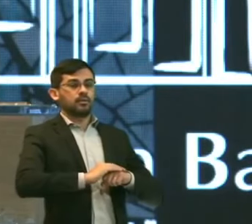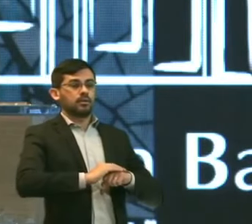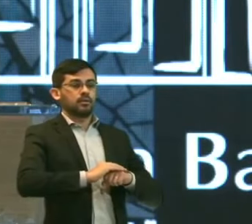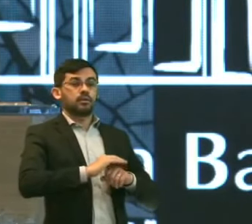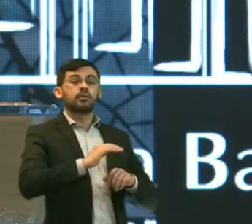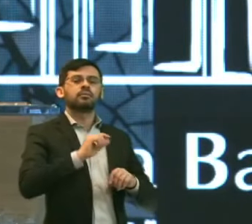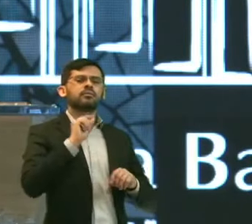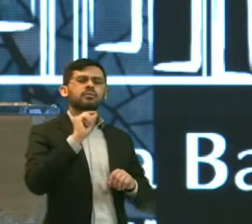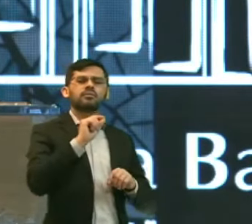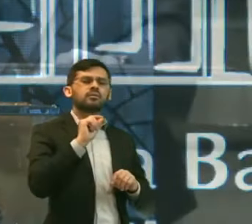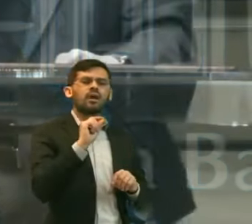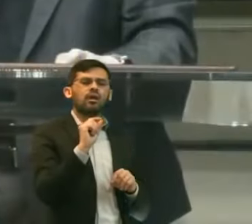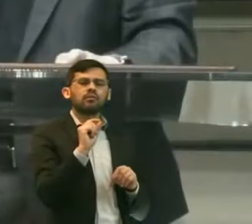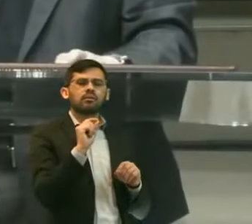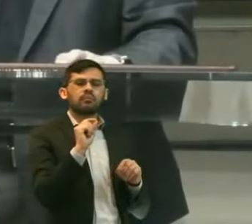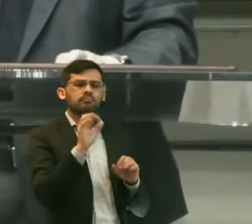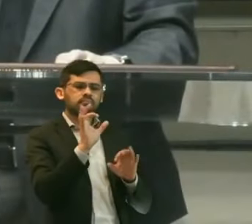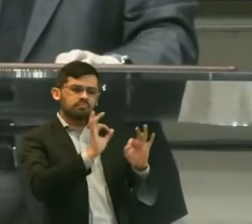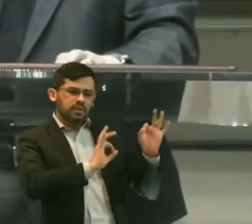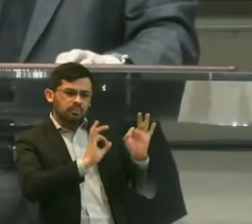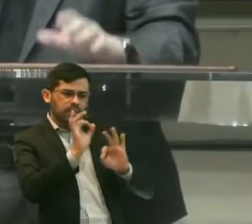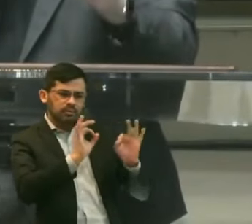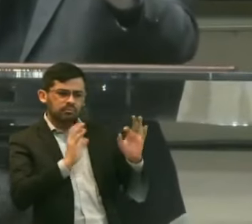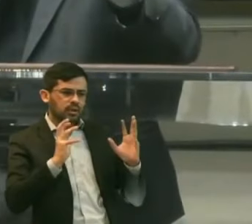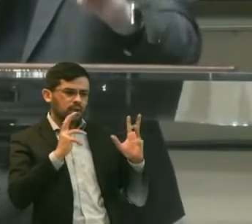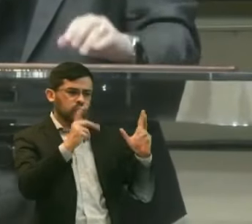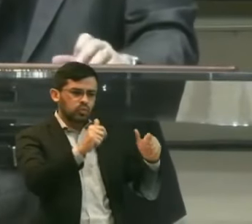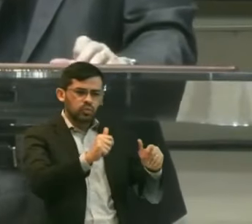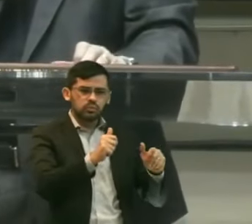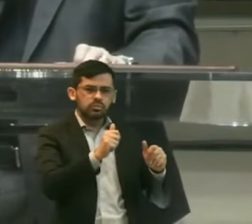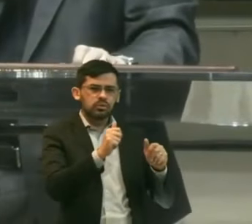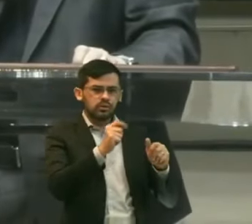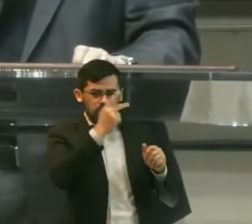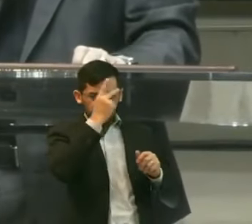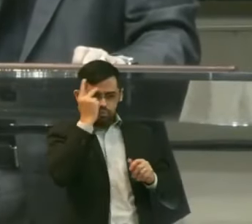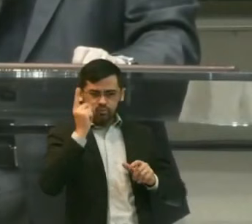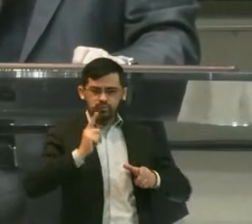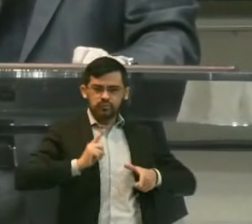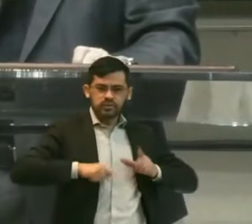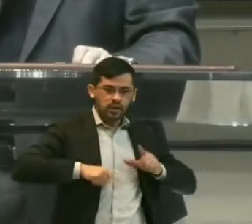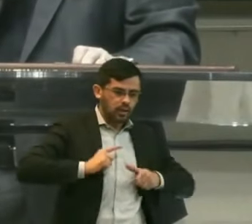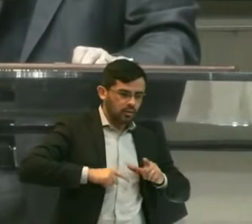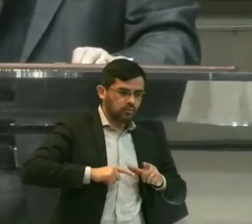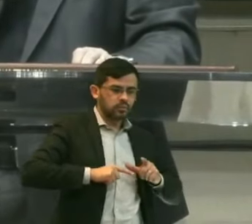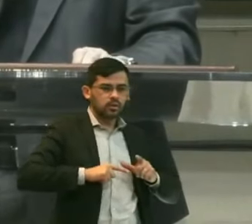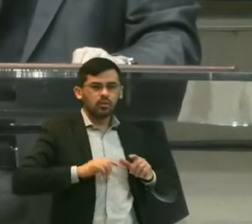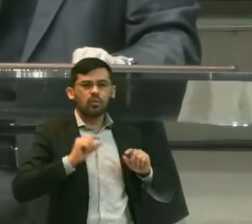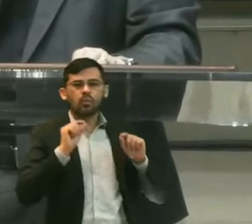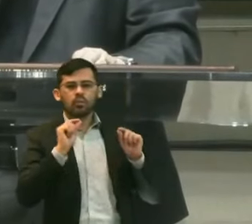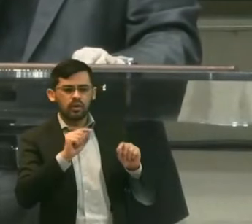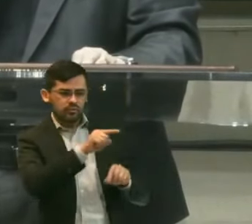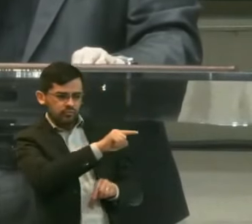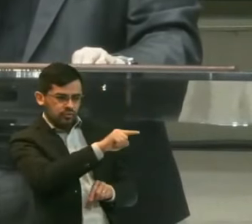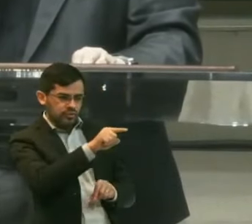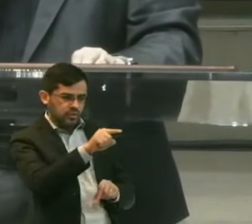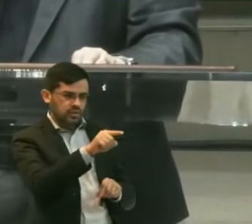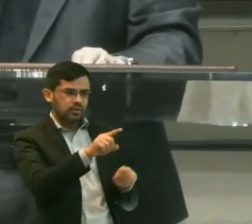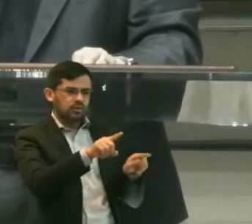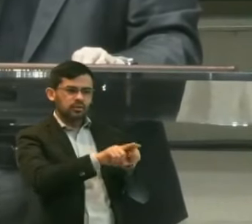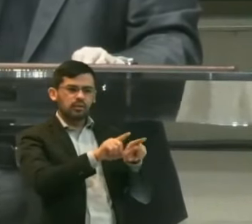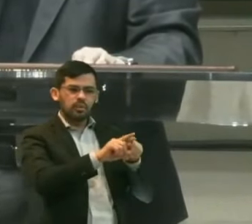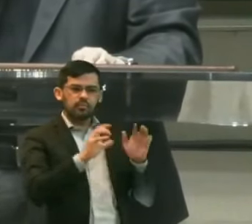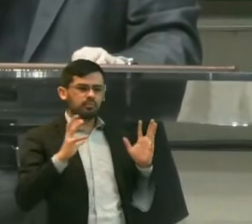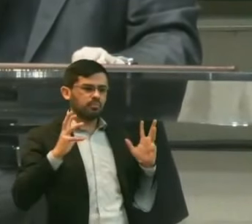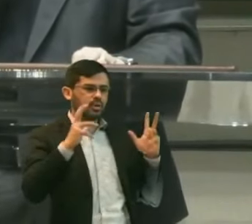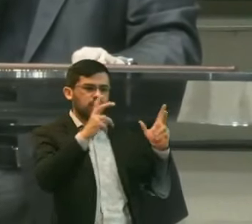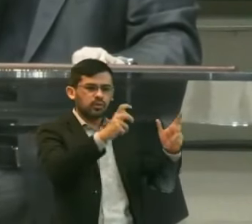reservado Tudo que é precioso Em Israel Verso 20b Será que não é Para você E para toda